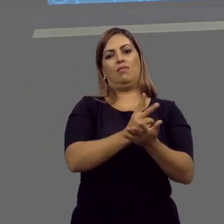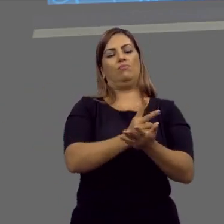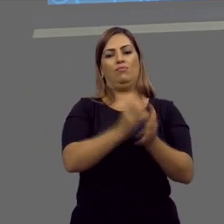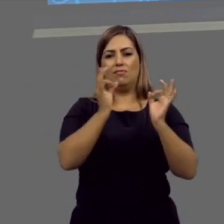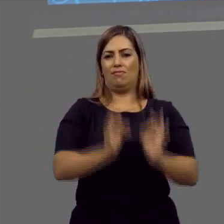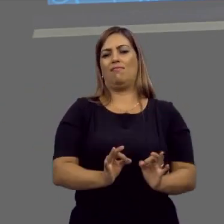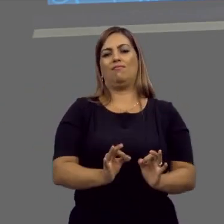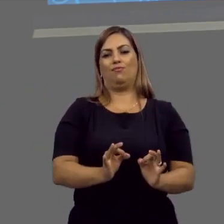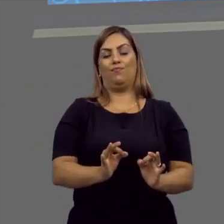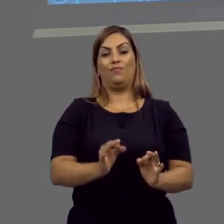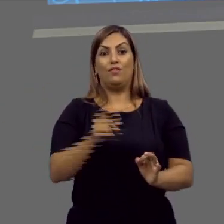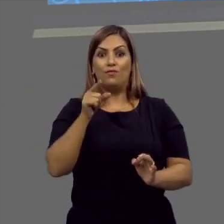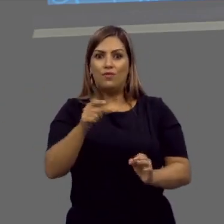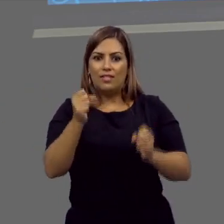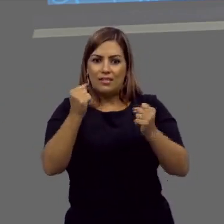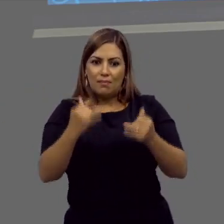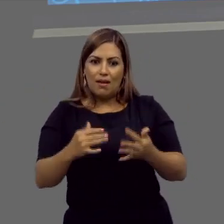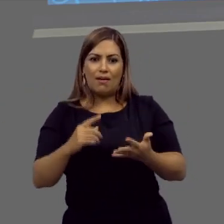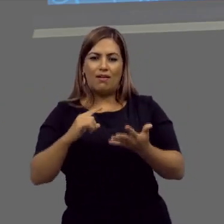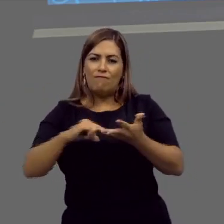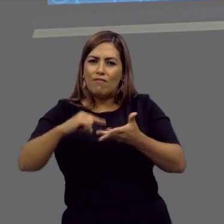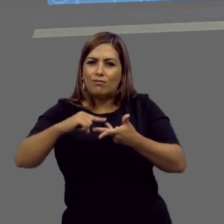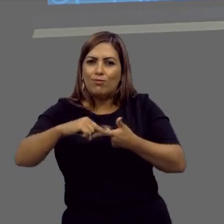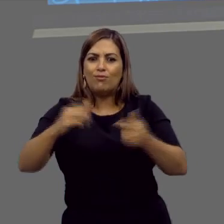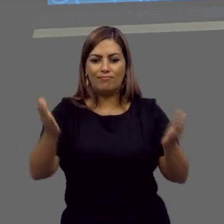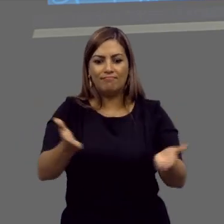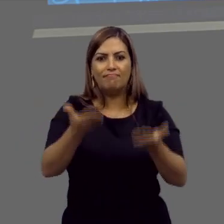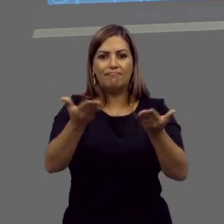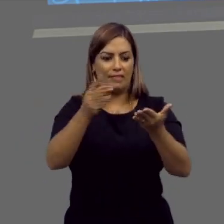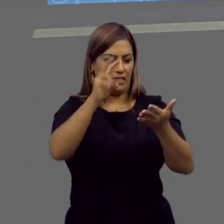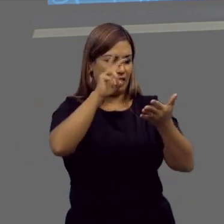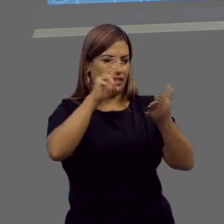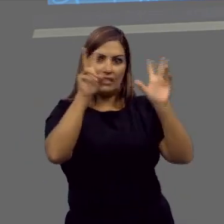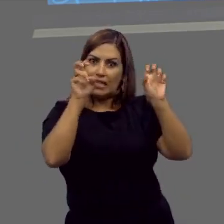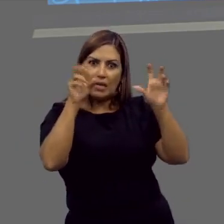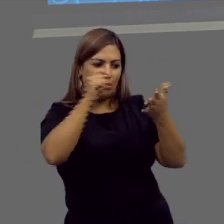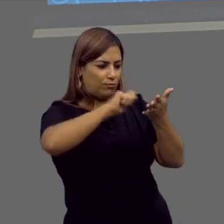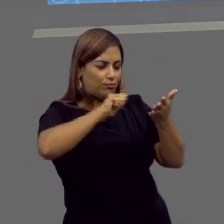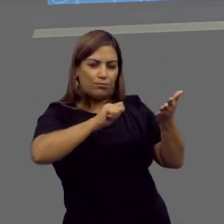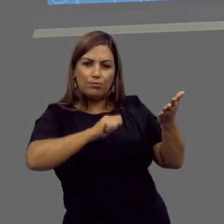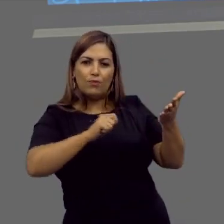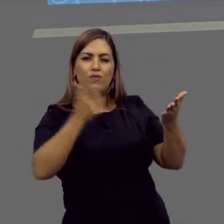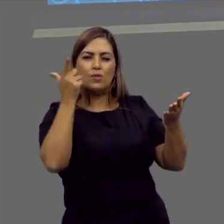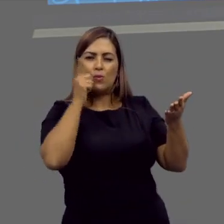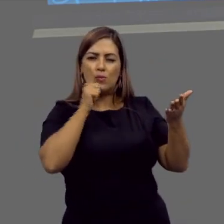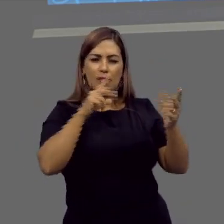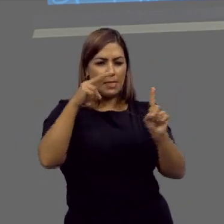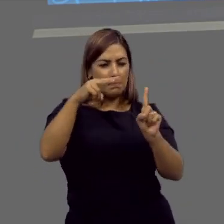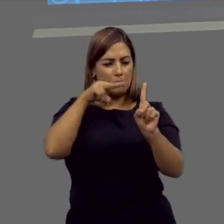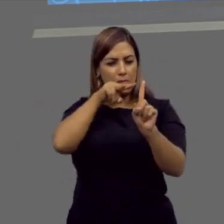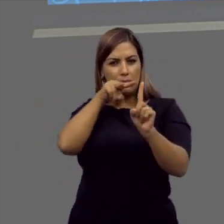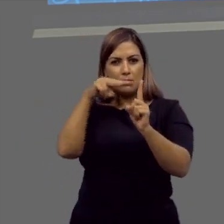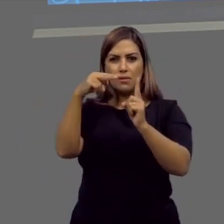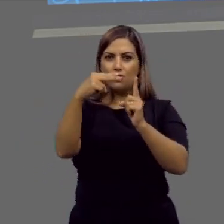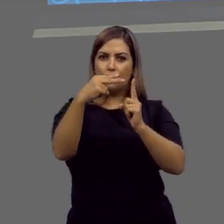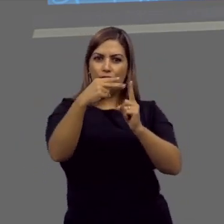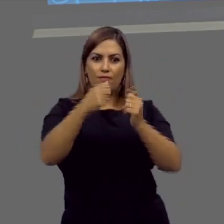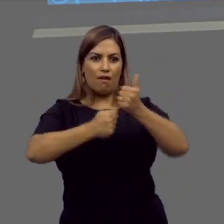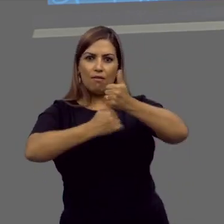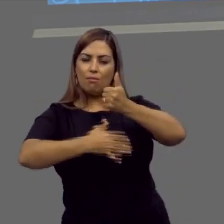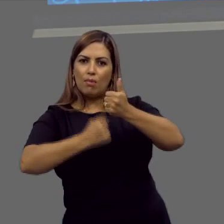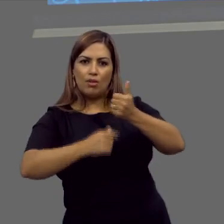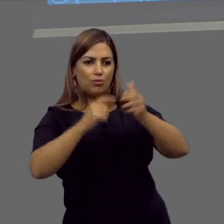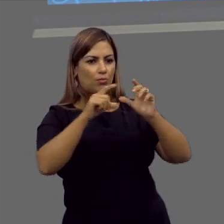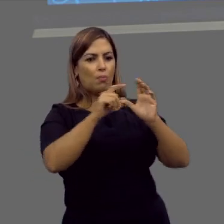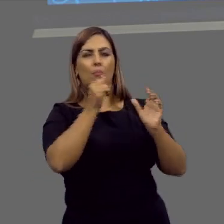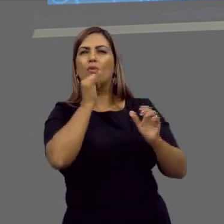do eixo temático. E, quando você faz os fatores que motivam o tema, você consegue abordar a perspectiva dos seus